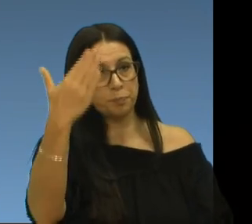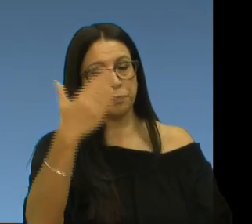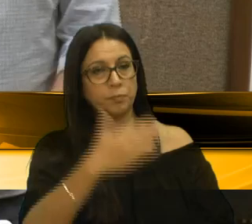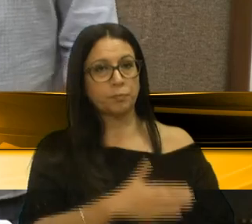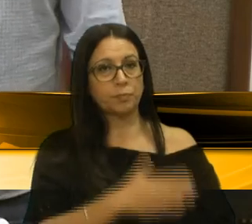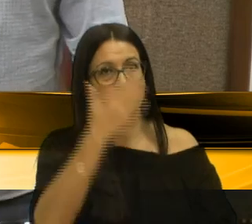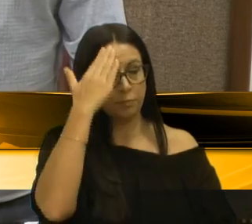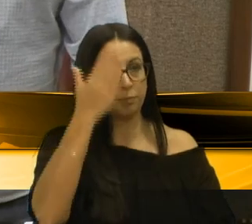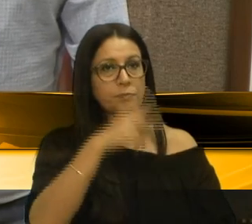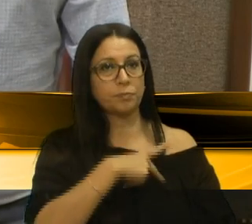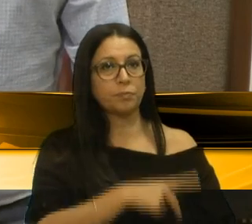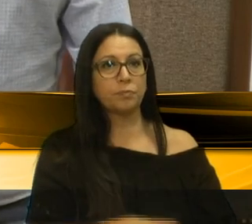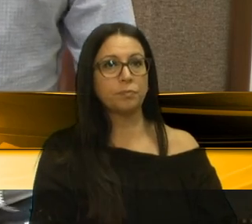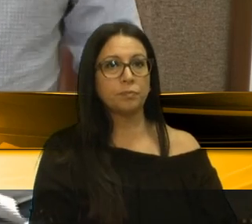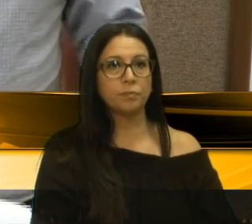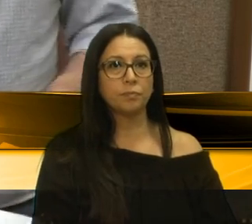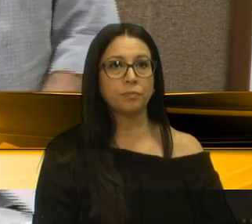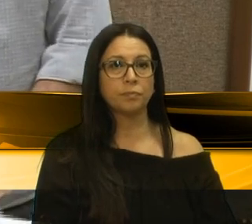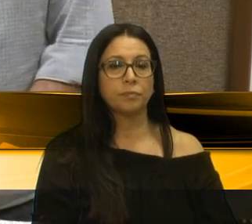Obrigada, presidente.